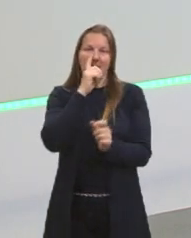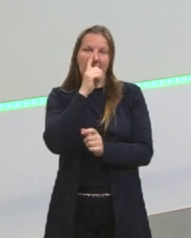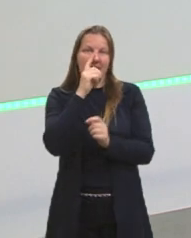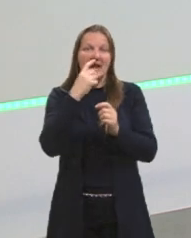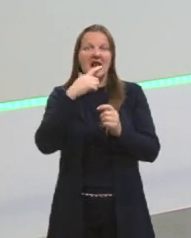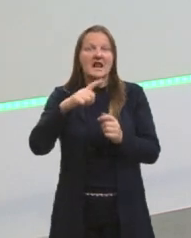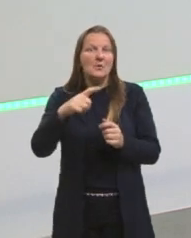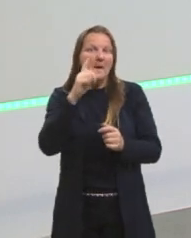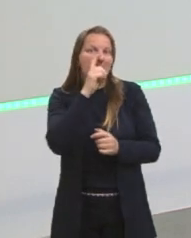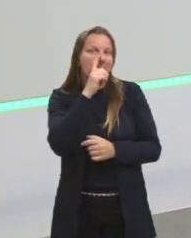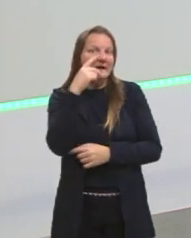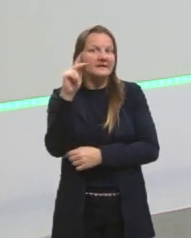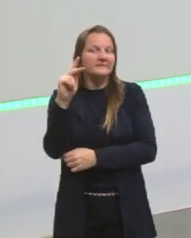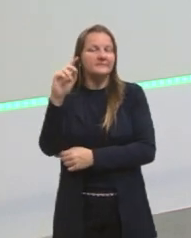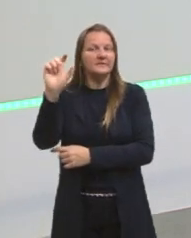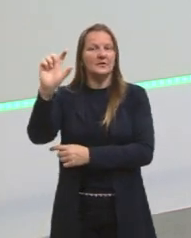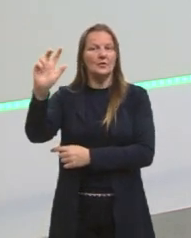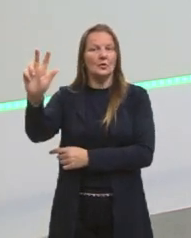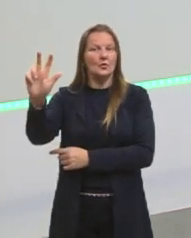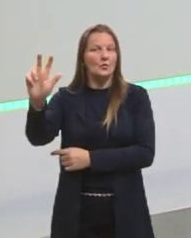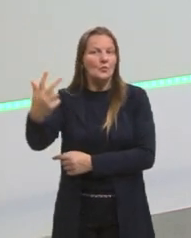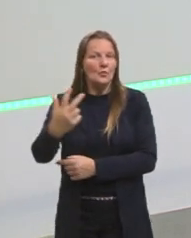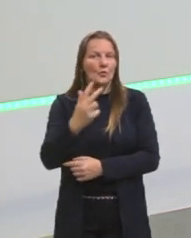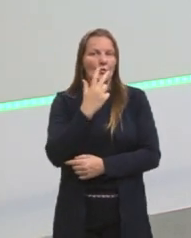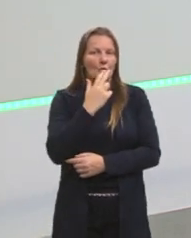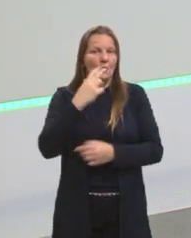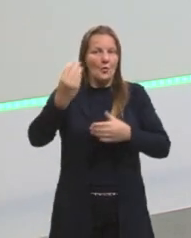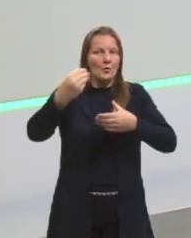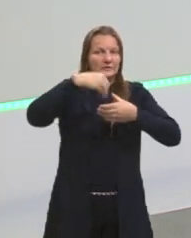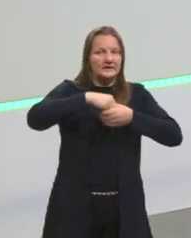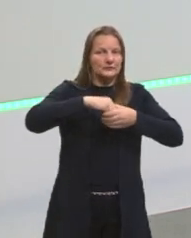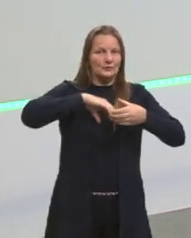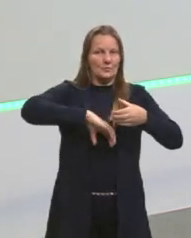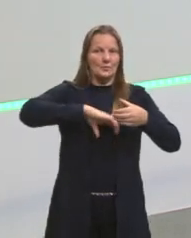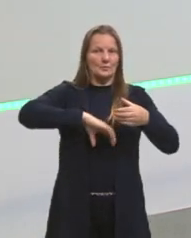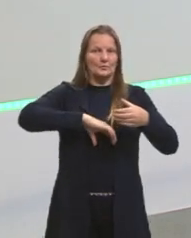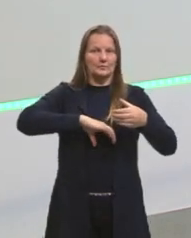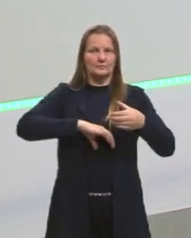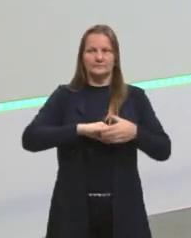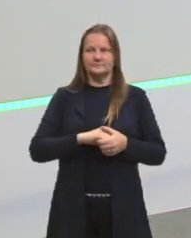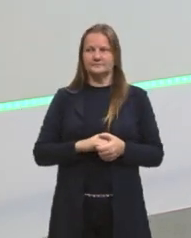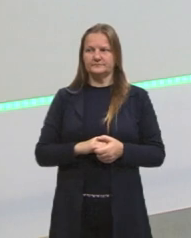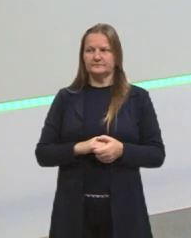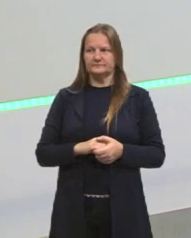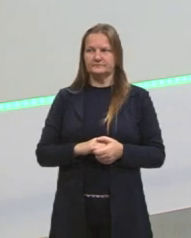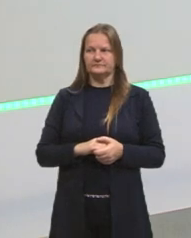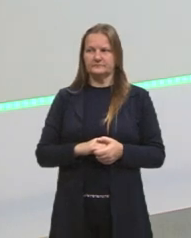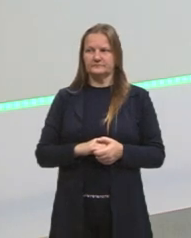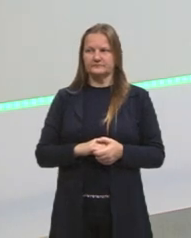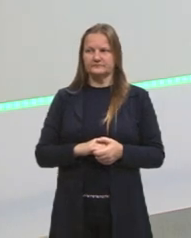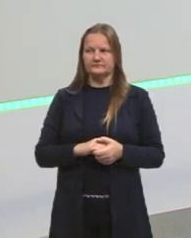e coloco para dentro do meu idioma. Isso é estrangeirismo. Olha,